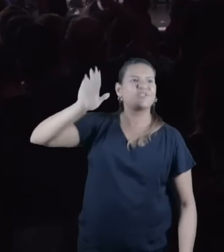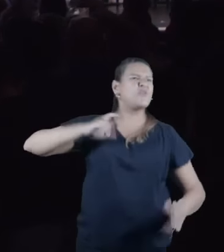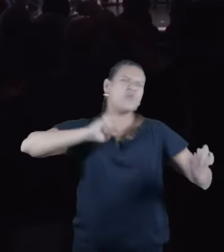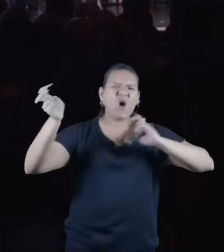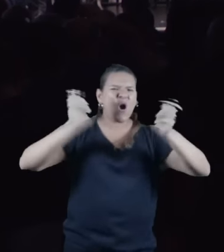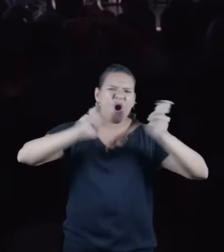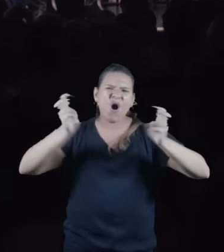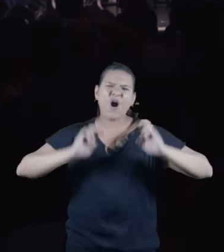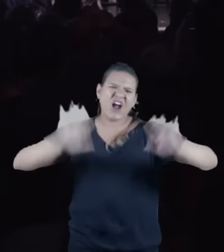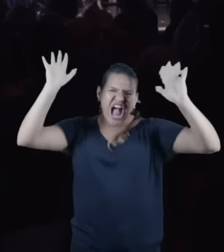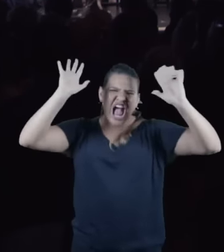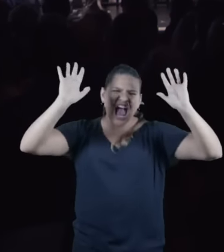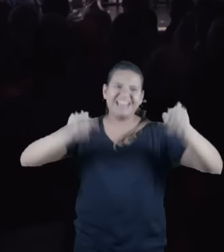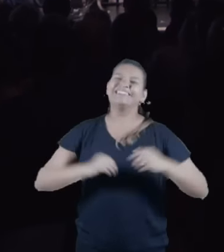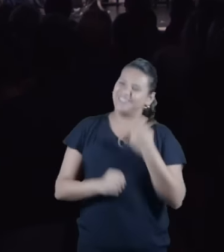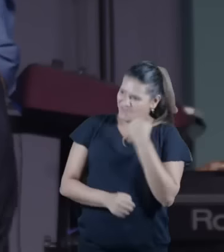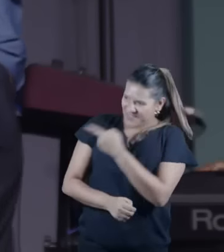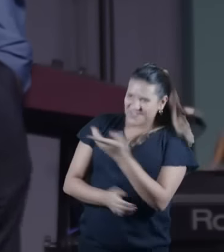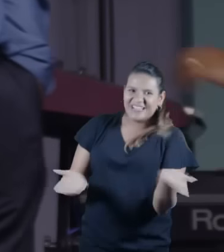você viu né?